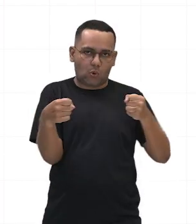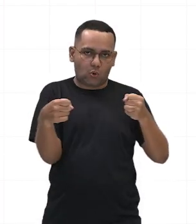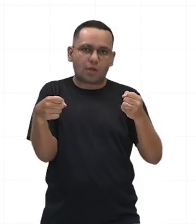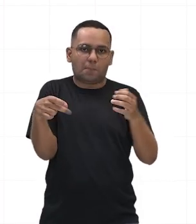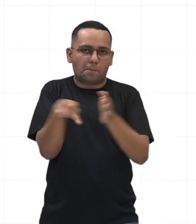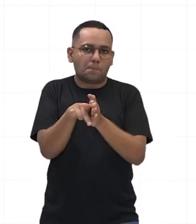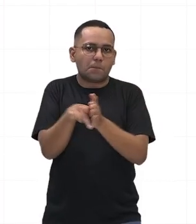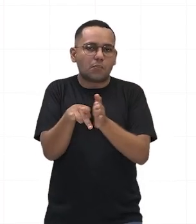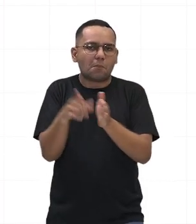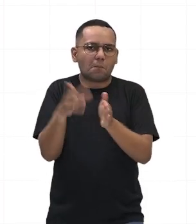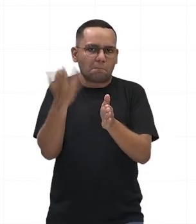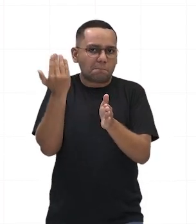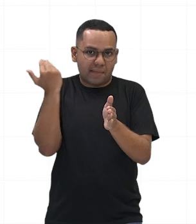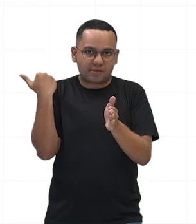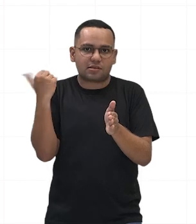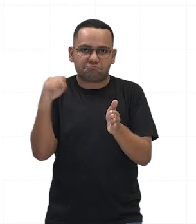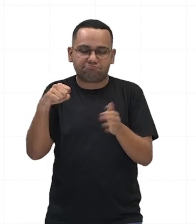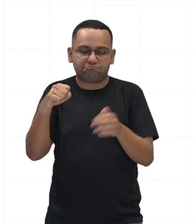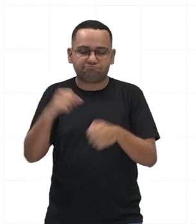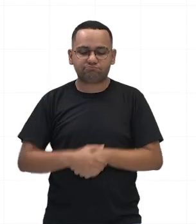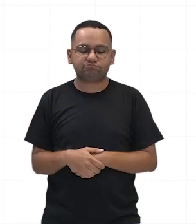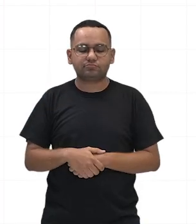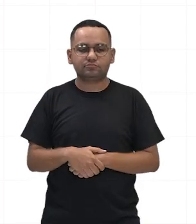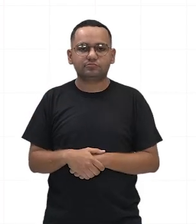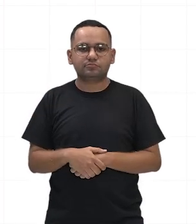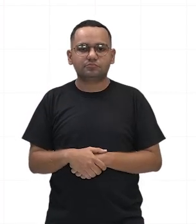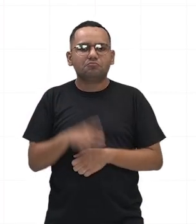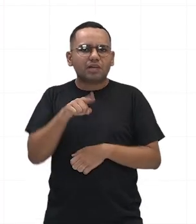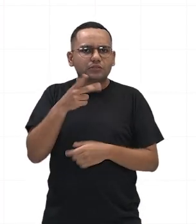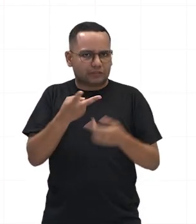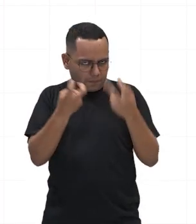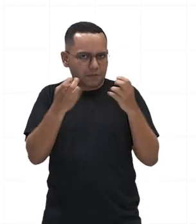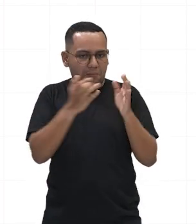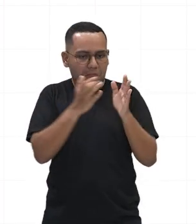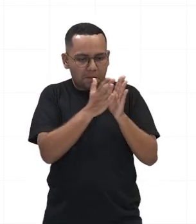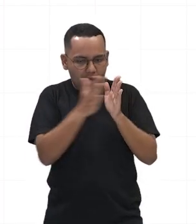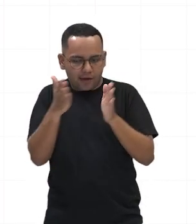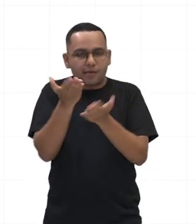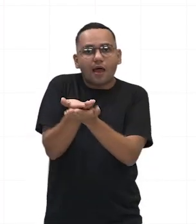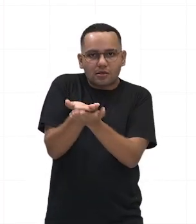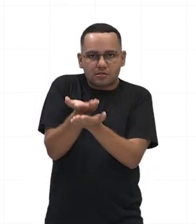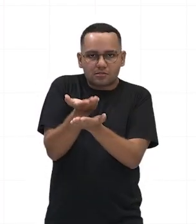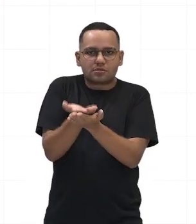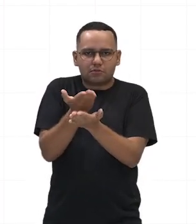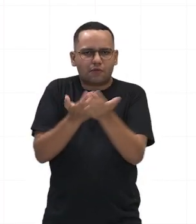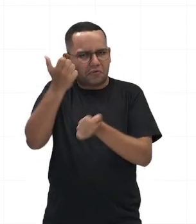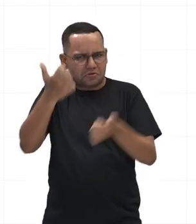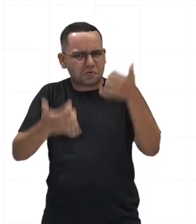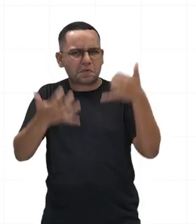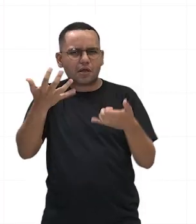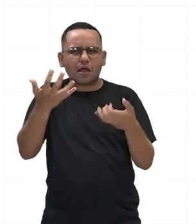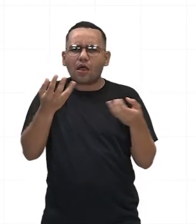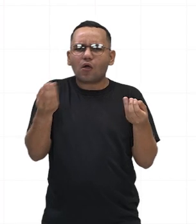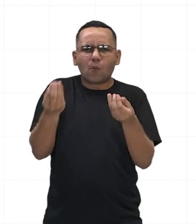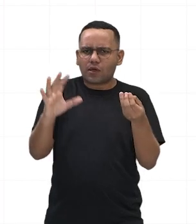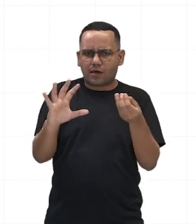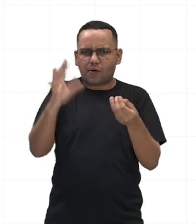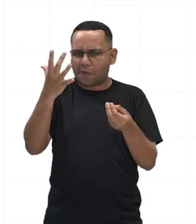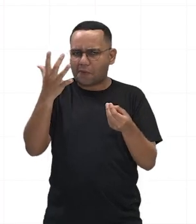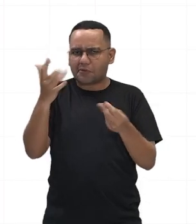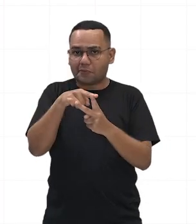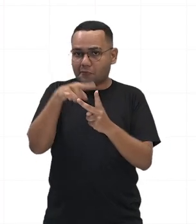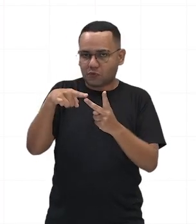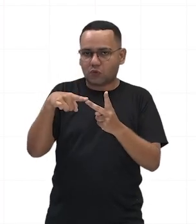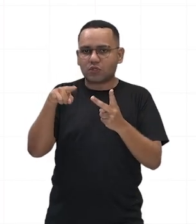depois, no decorrer das aulas, como que essa cidade pequena que começou ali com os gêmeos Romo e Remo e